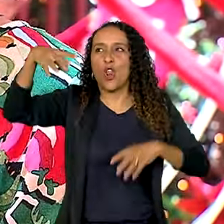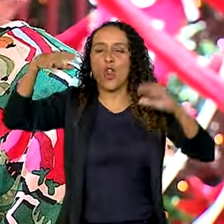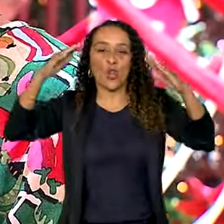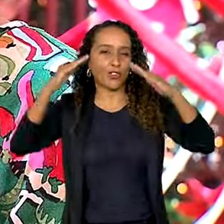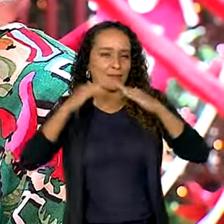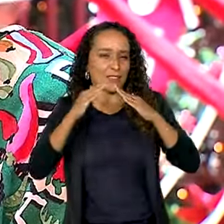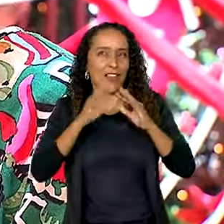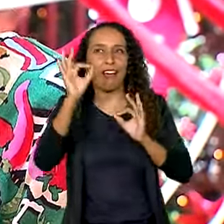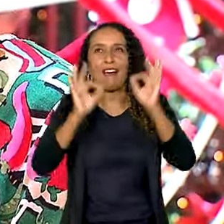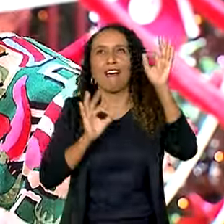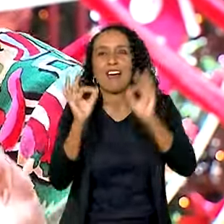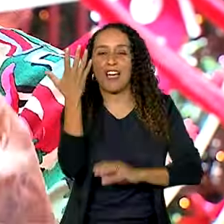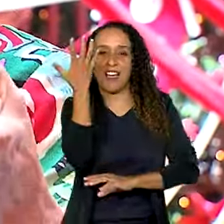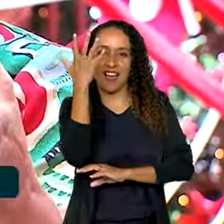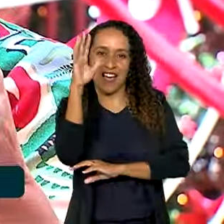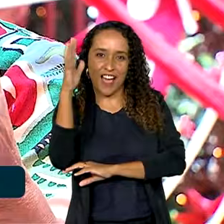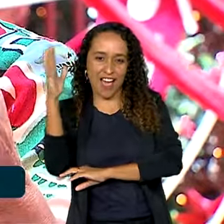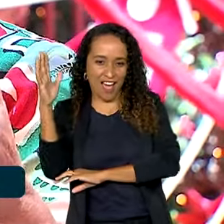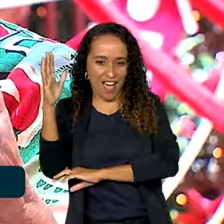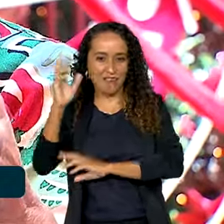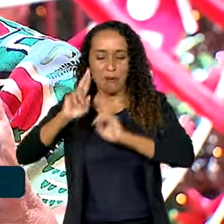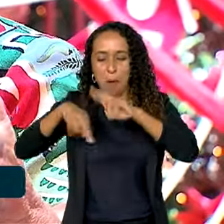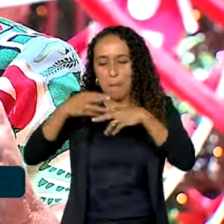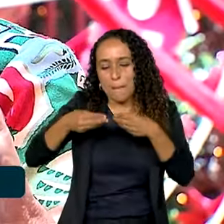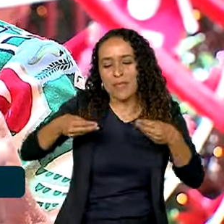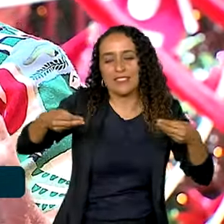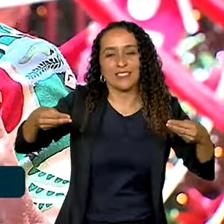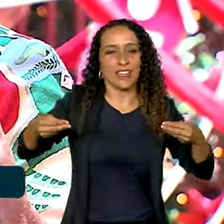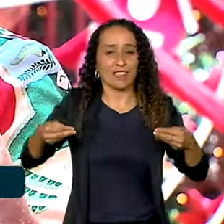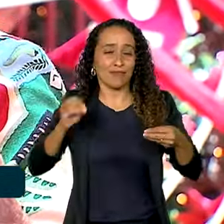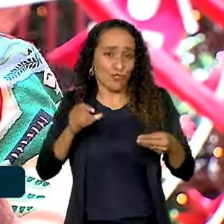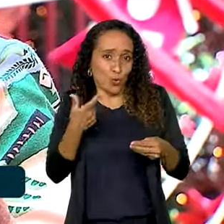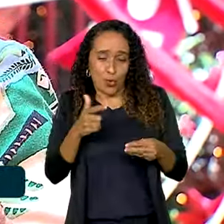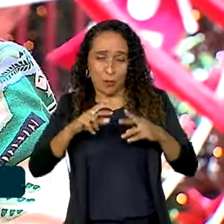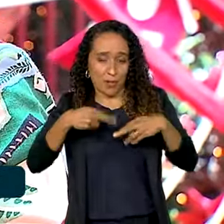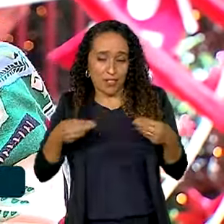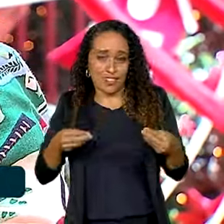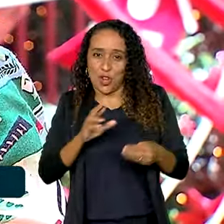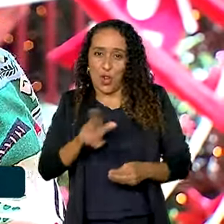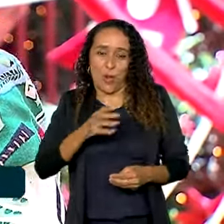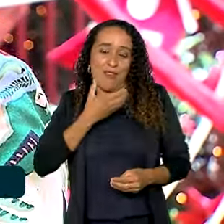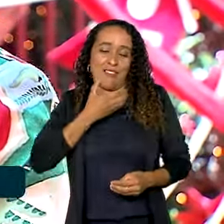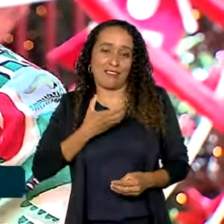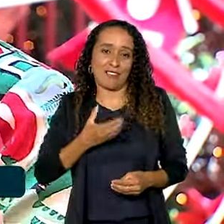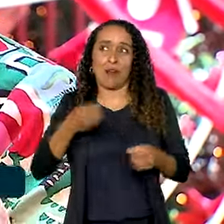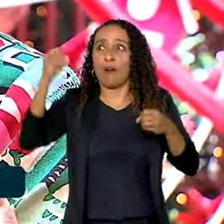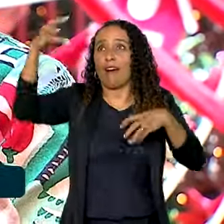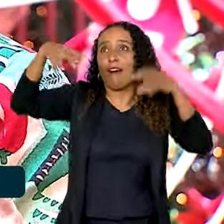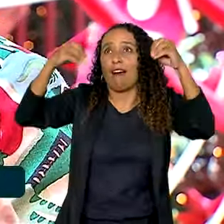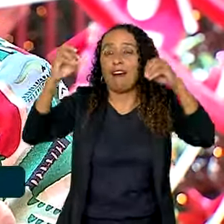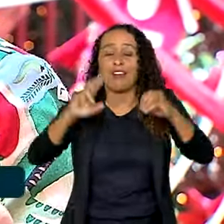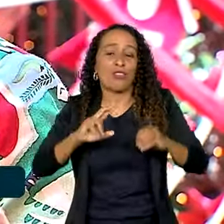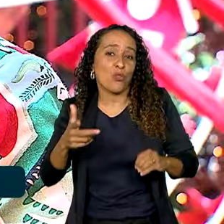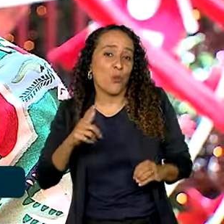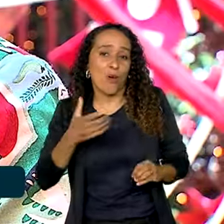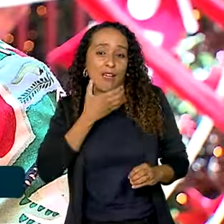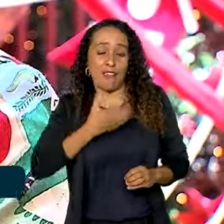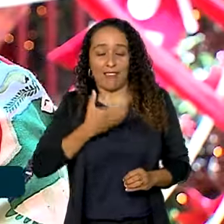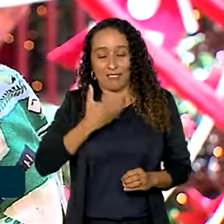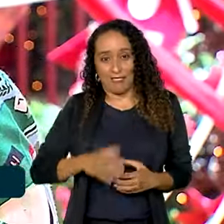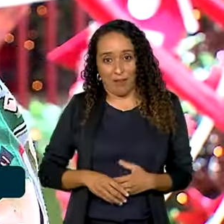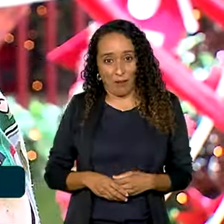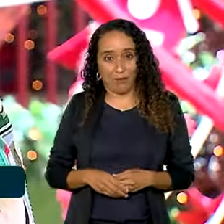casa, é a árvore de Natal, é o presente, que sem presente não é Natal. Sem iluminação não é Natal.